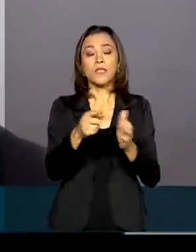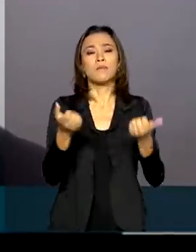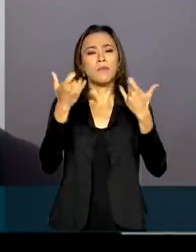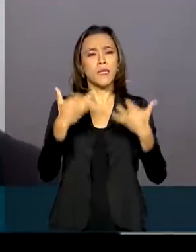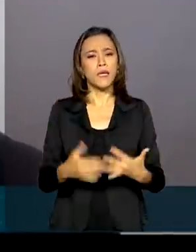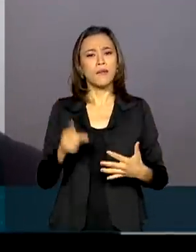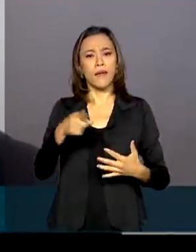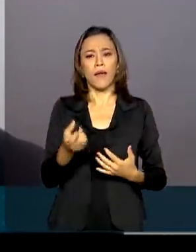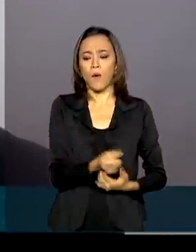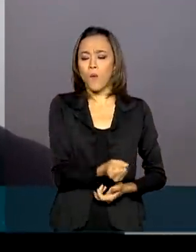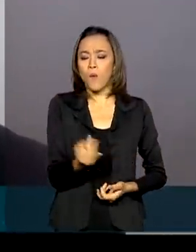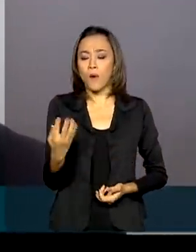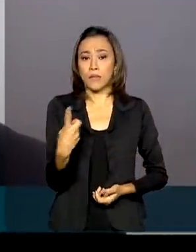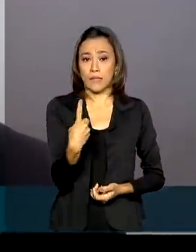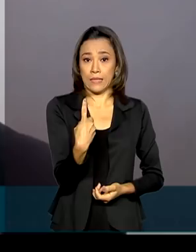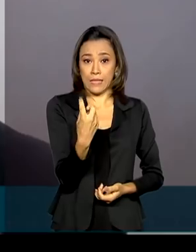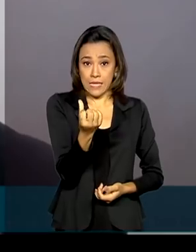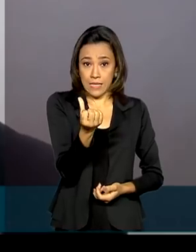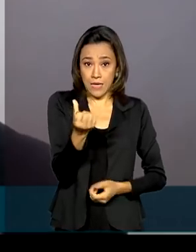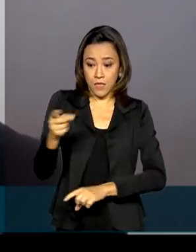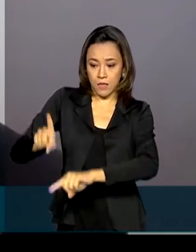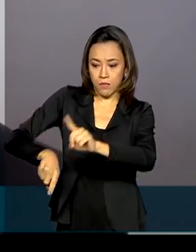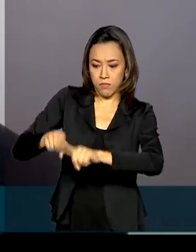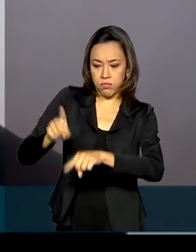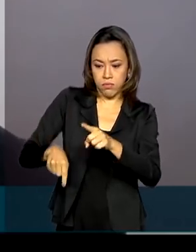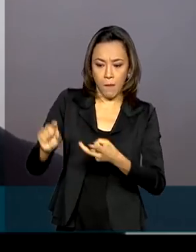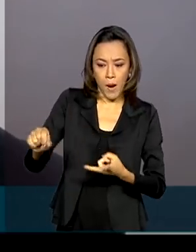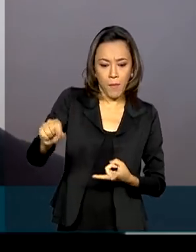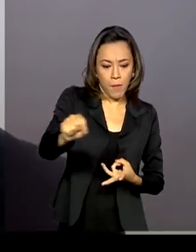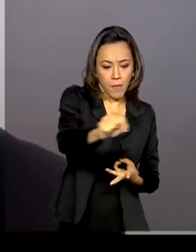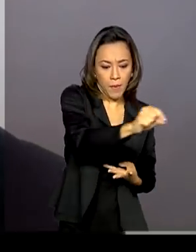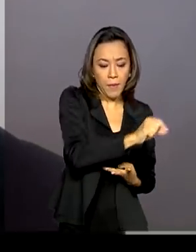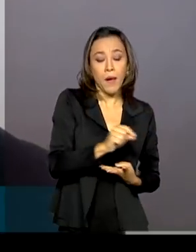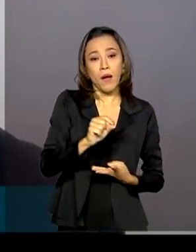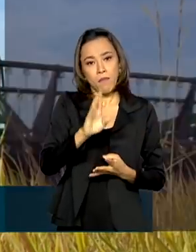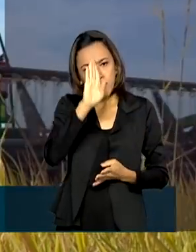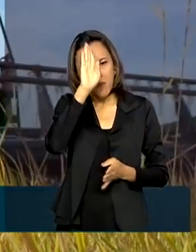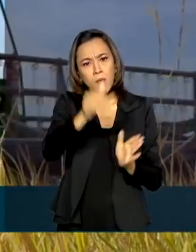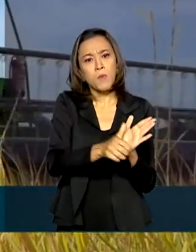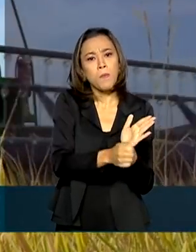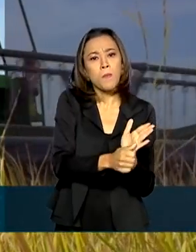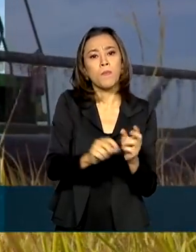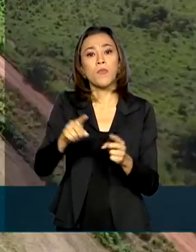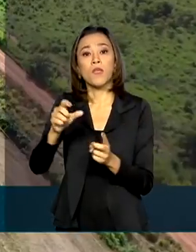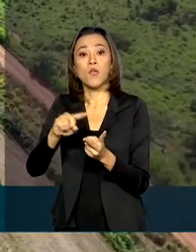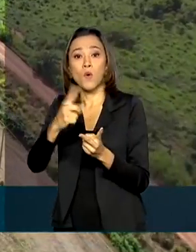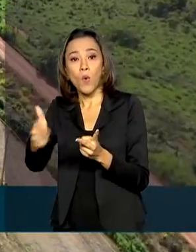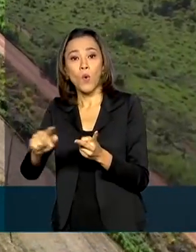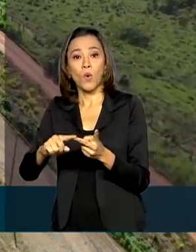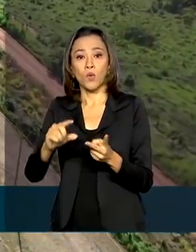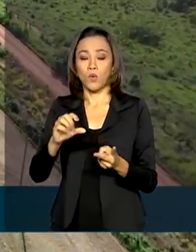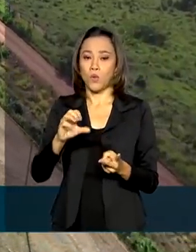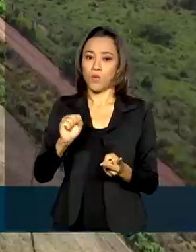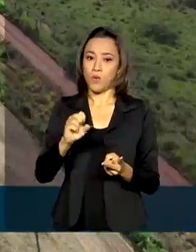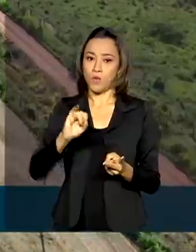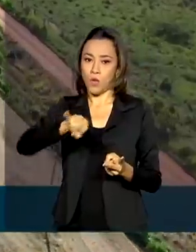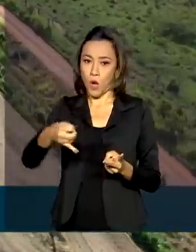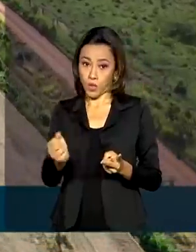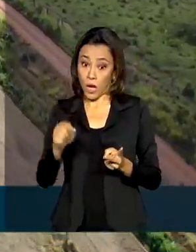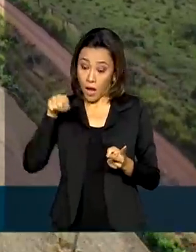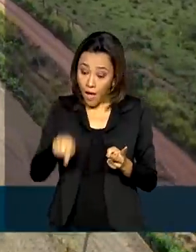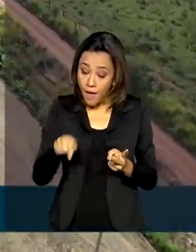produtos com destaque para a soja e para o milho. Só a produção da soja deve alcançar